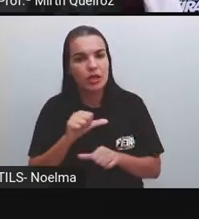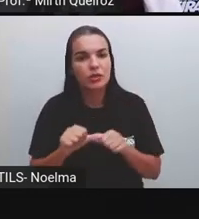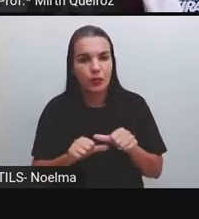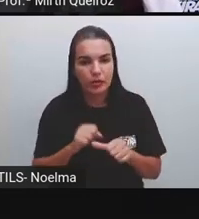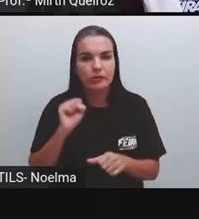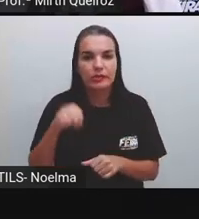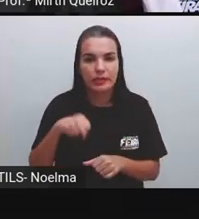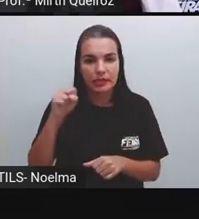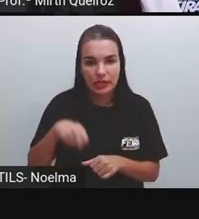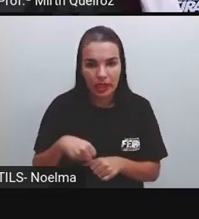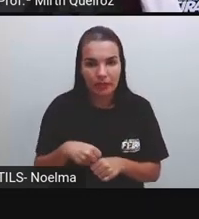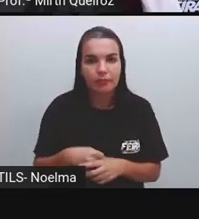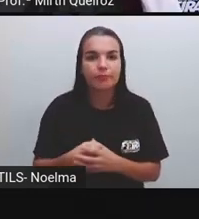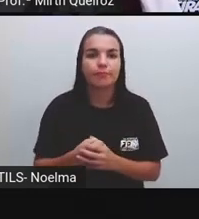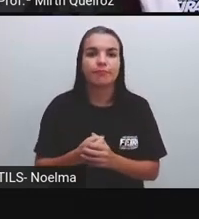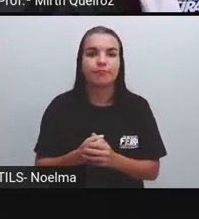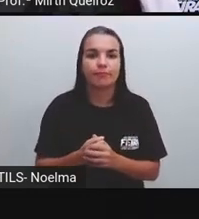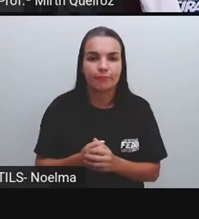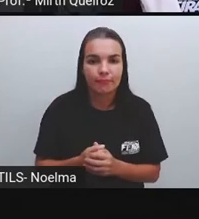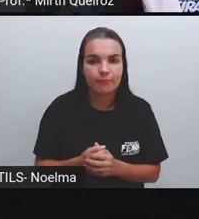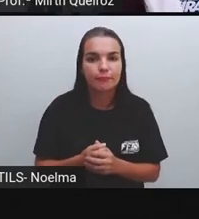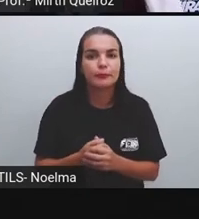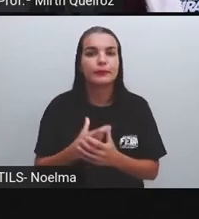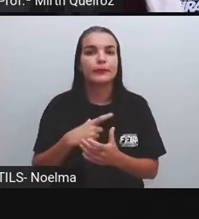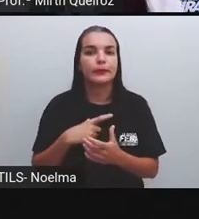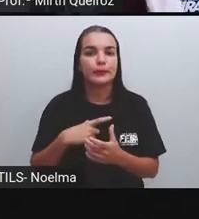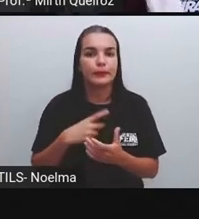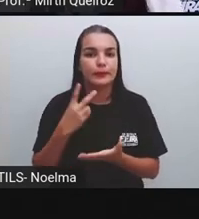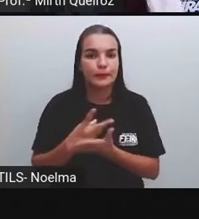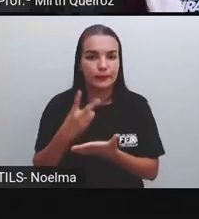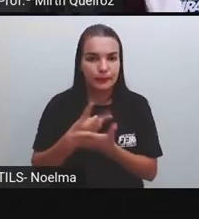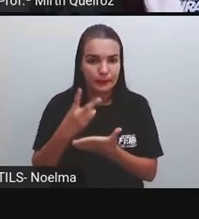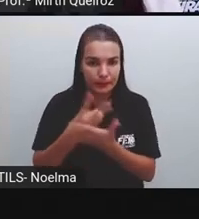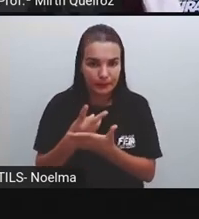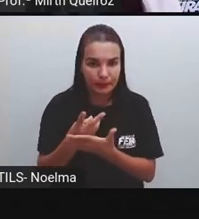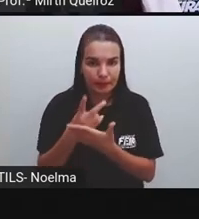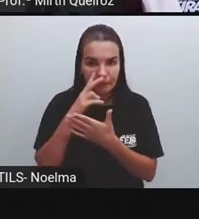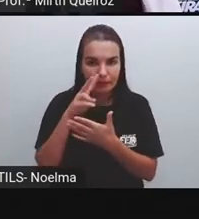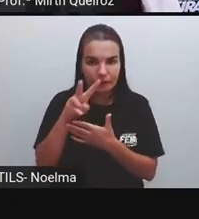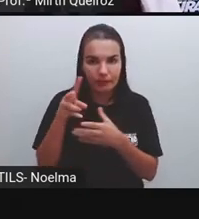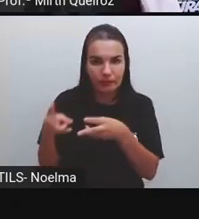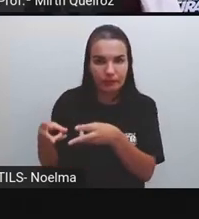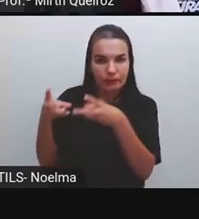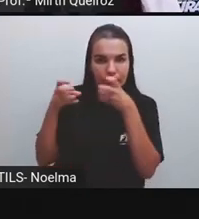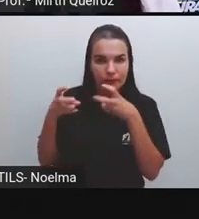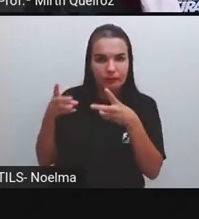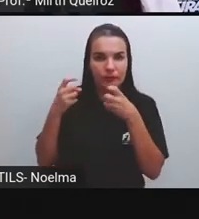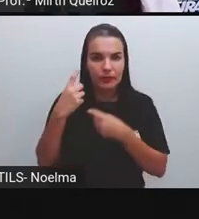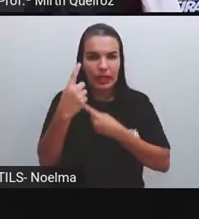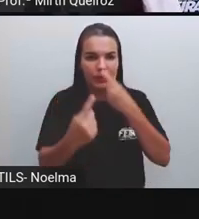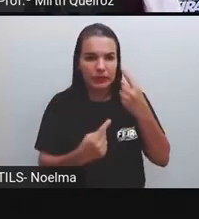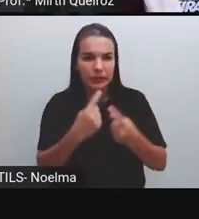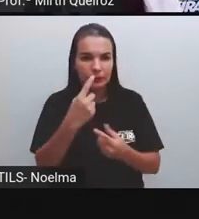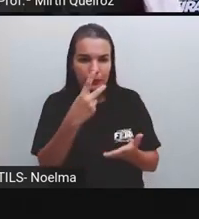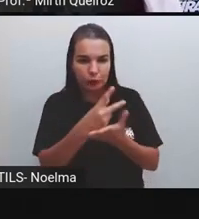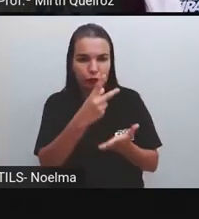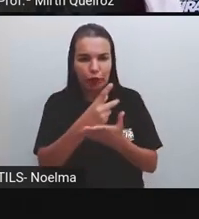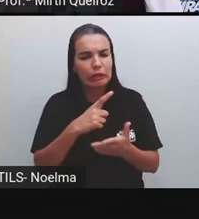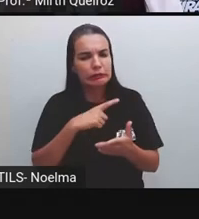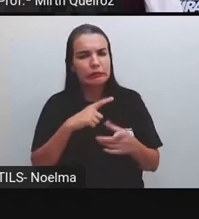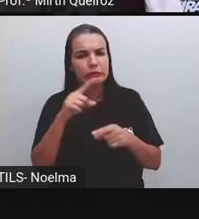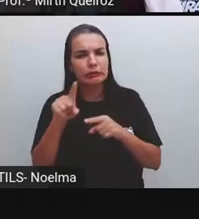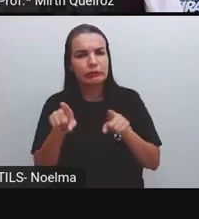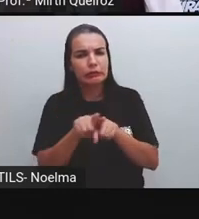nessa imagem? Houve transformações? Houve permanências? A gente consegue observar algumas permanências, mas